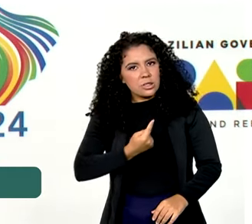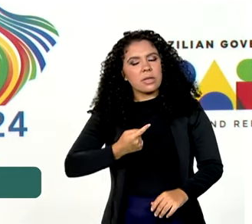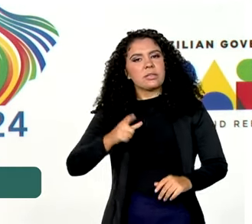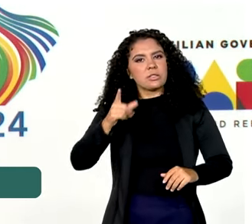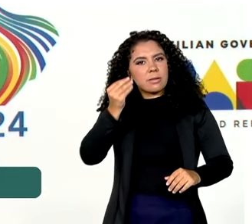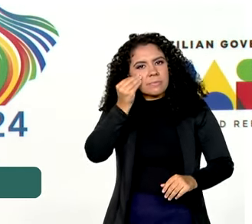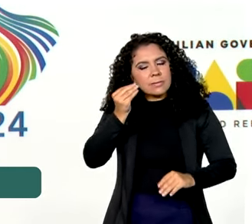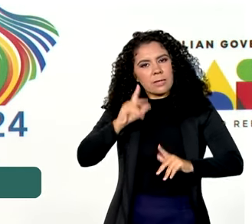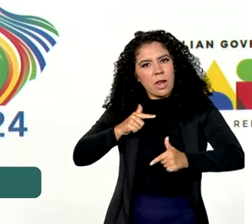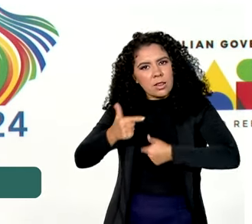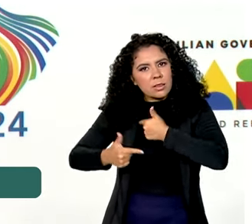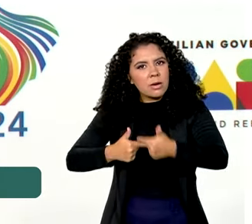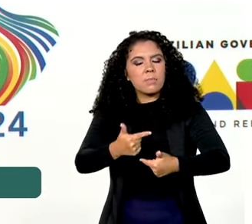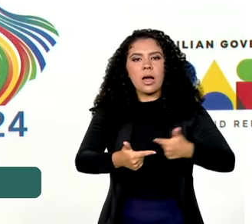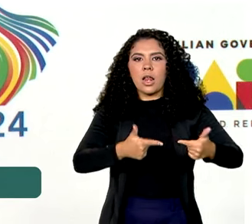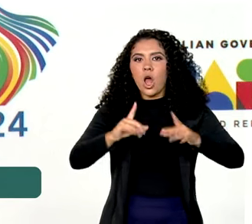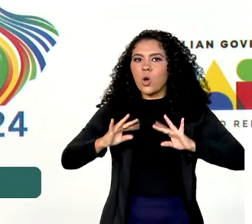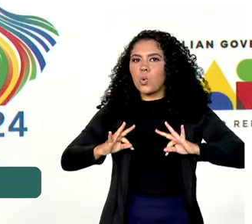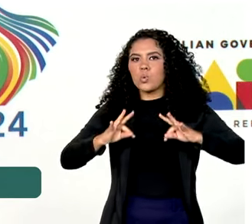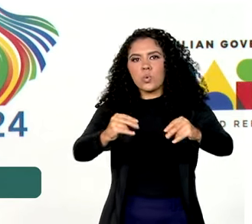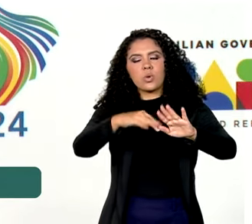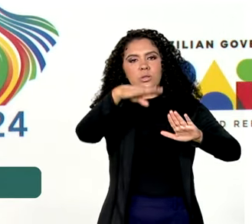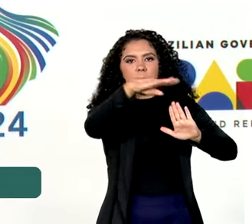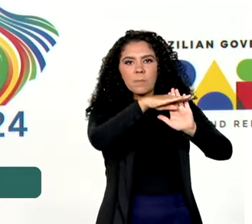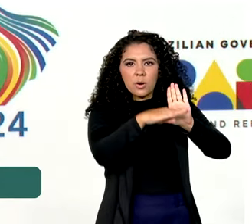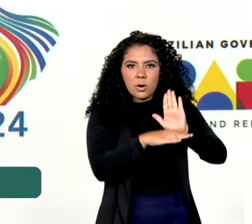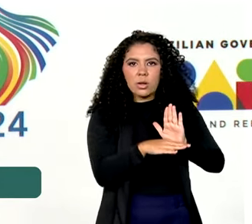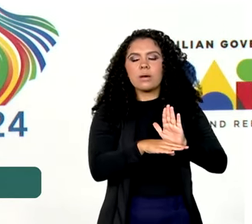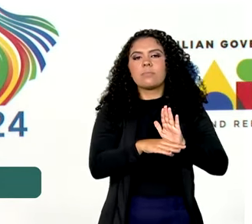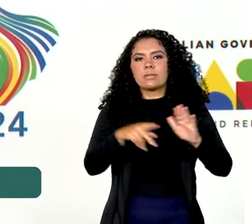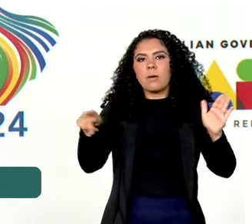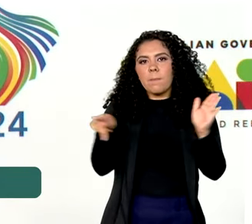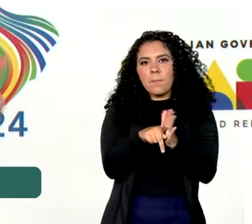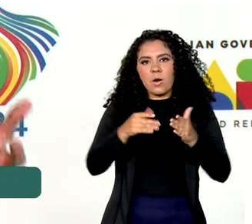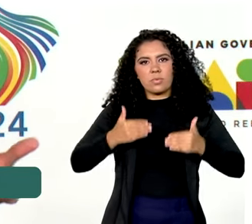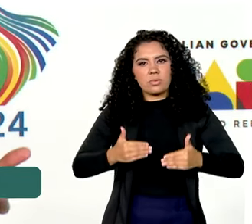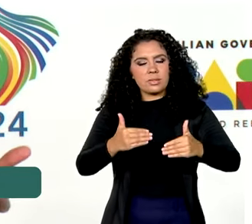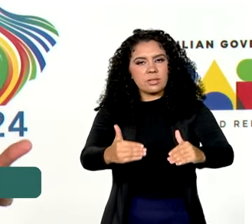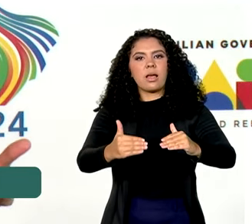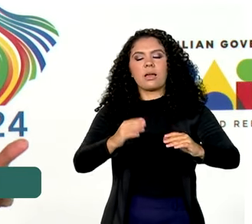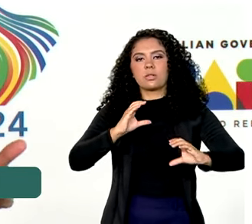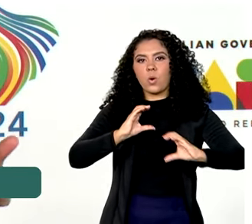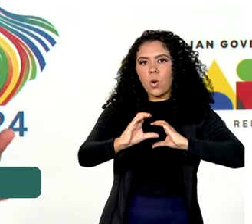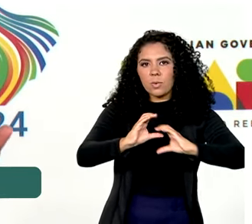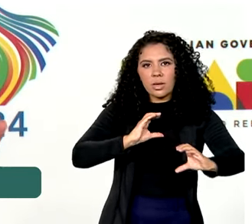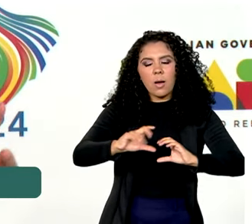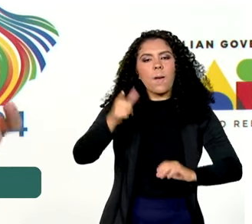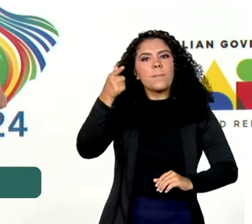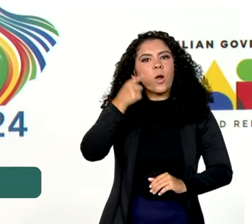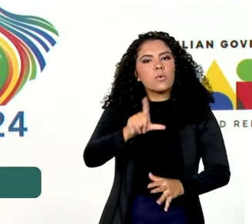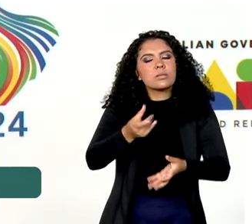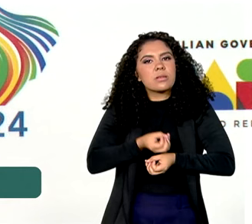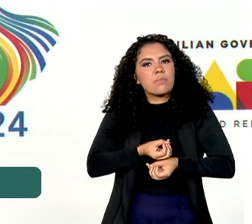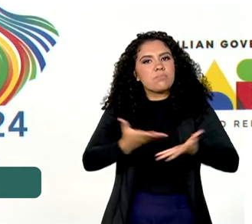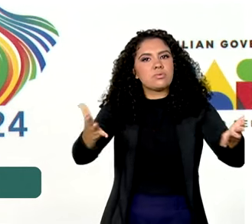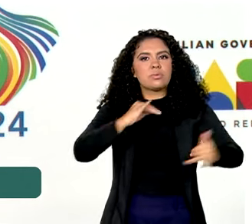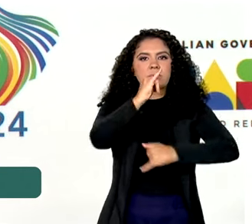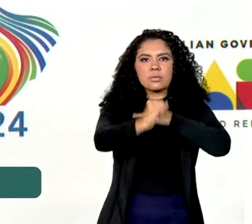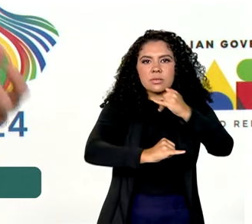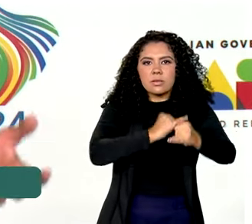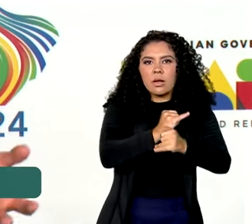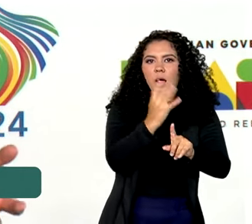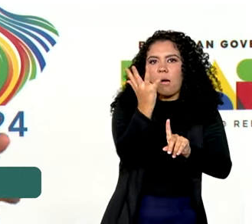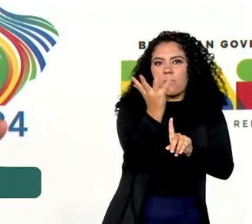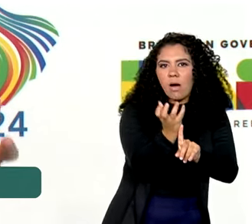sintonizada com todos os programas e ações do Ministério das Comunicações para chegar com a cobertura, seja por banda larga